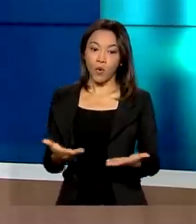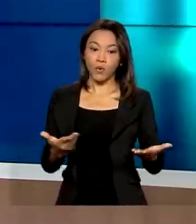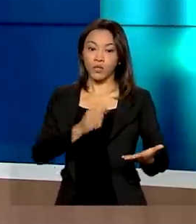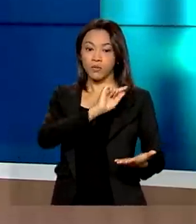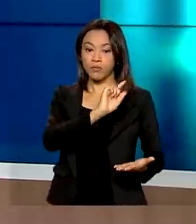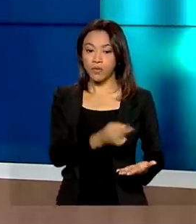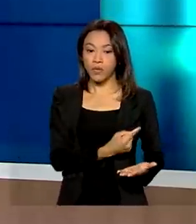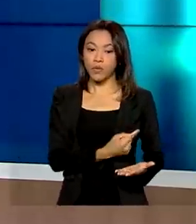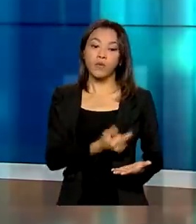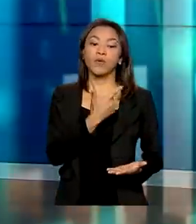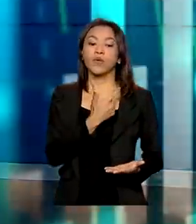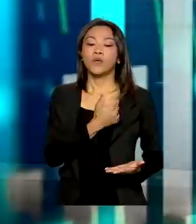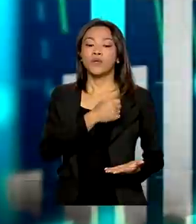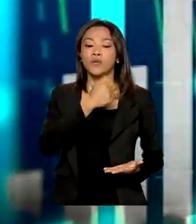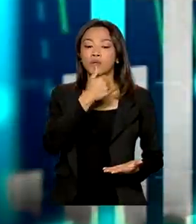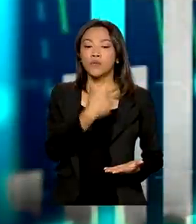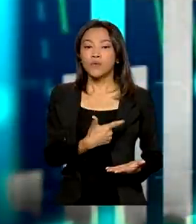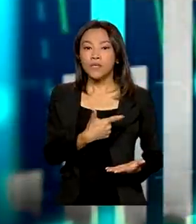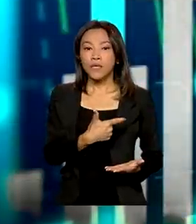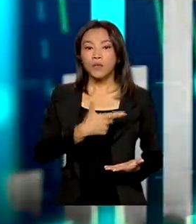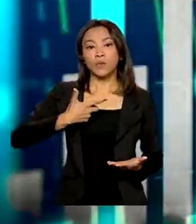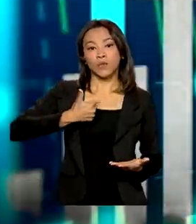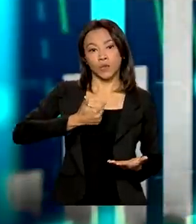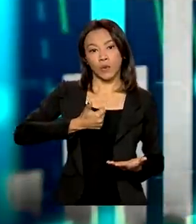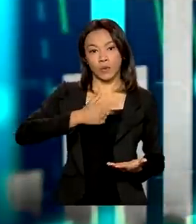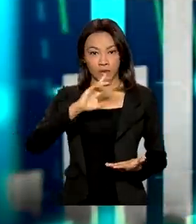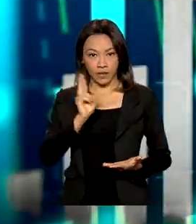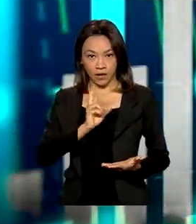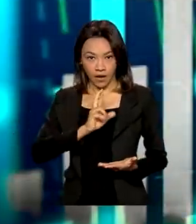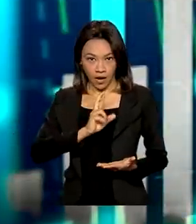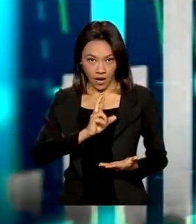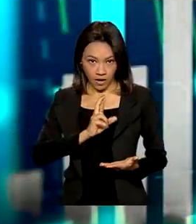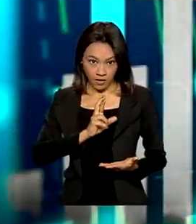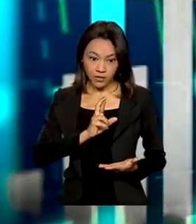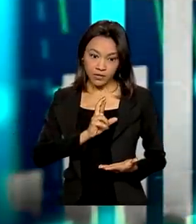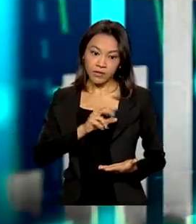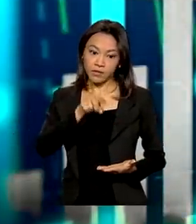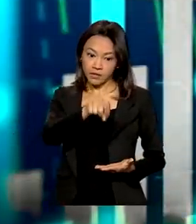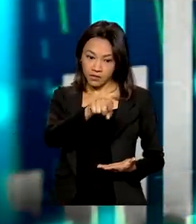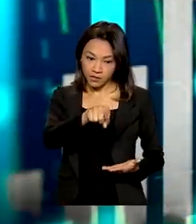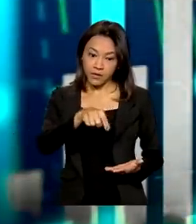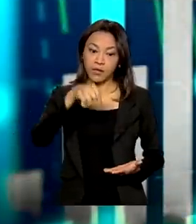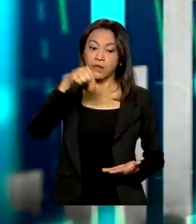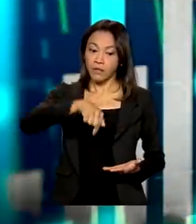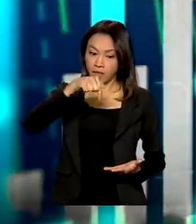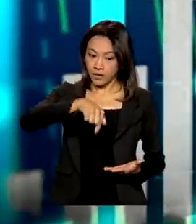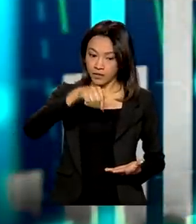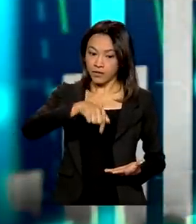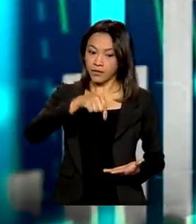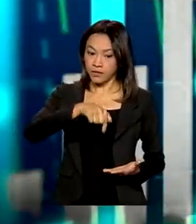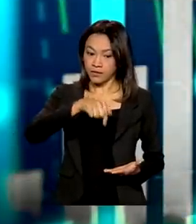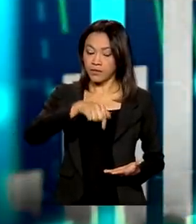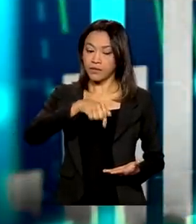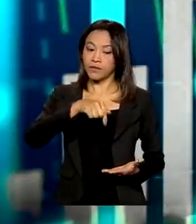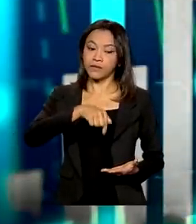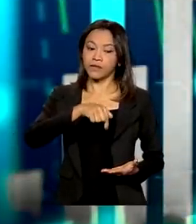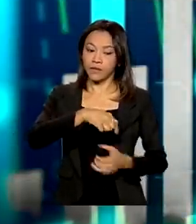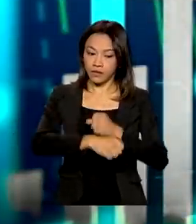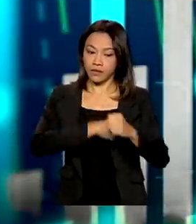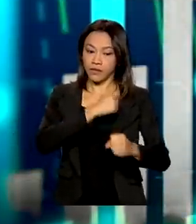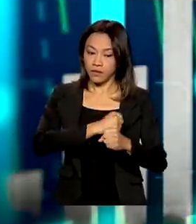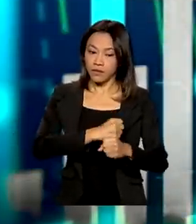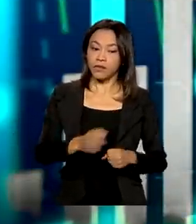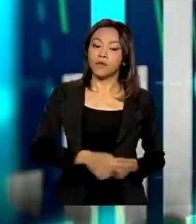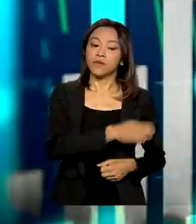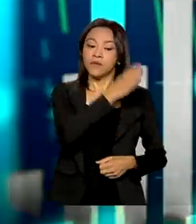em R$ 1.212,00, que é o salário praticado em 2022, e ele é obrigatório em todo o país. Acabamos com o salário mínimo regional.